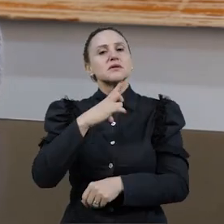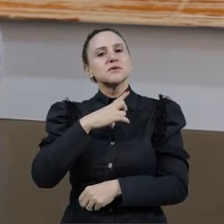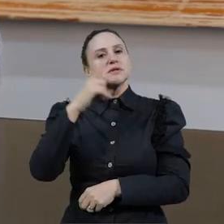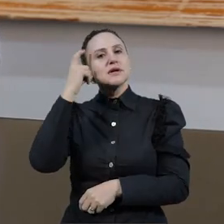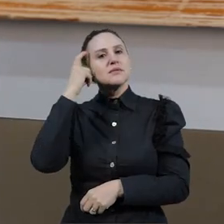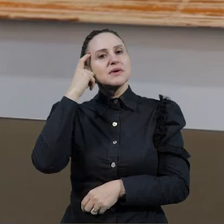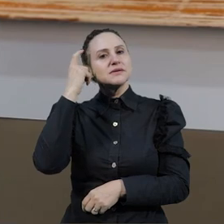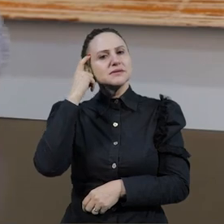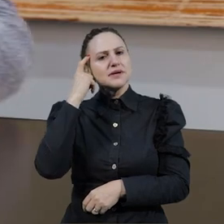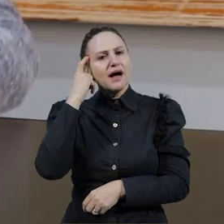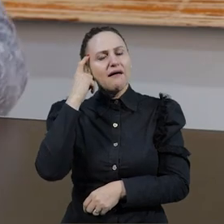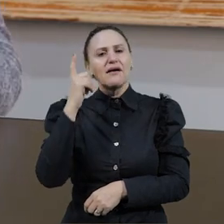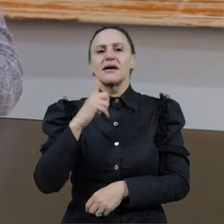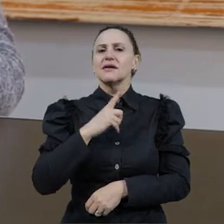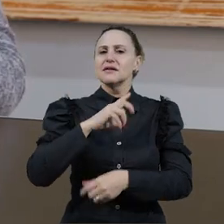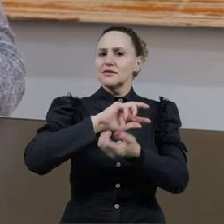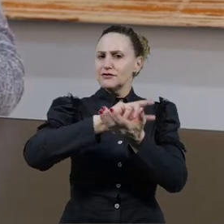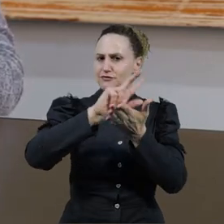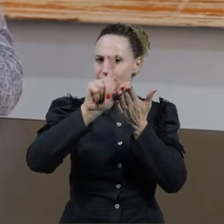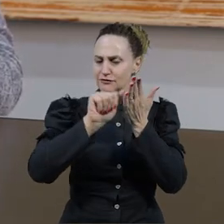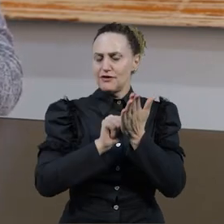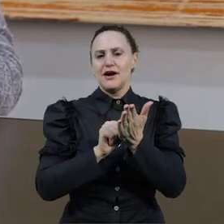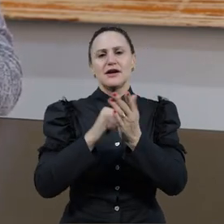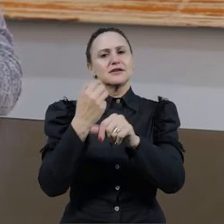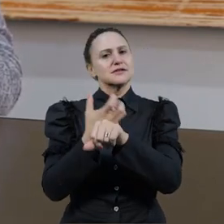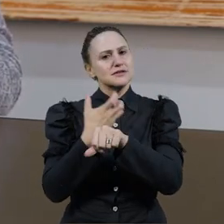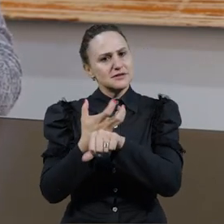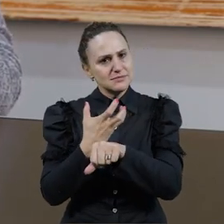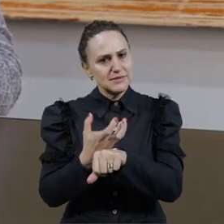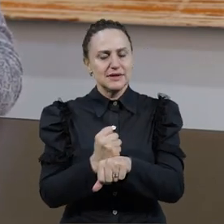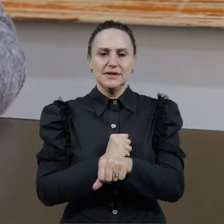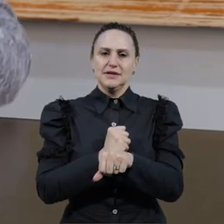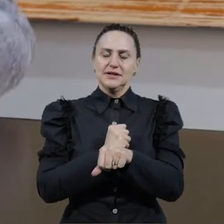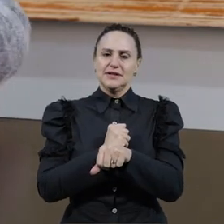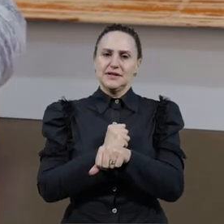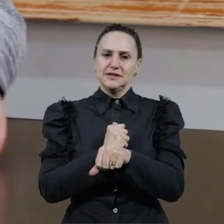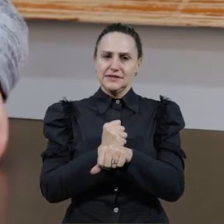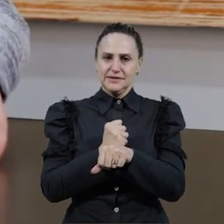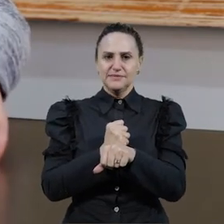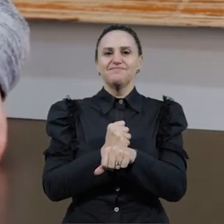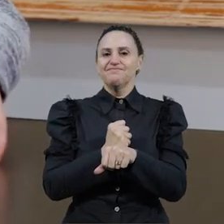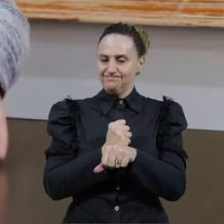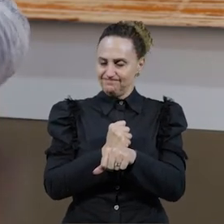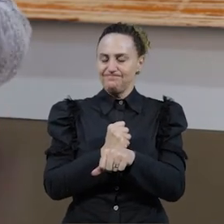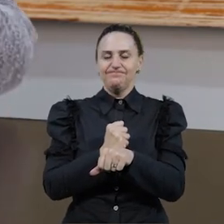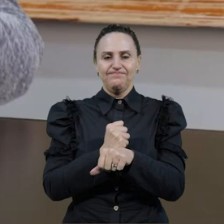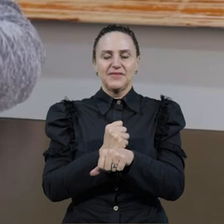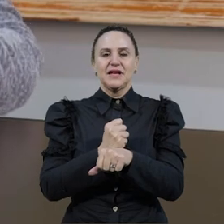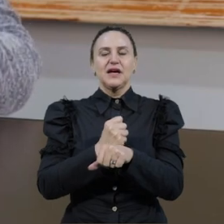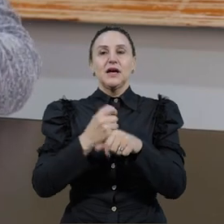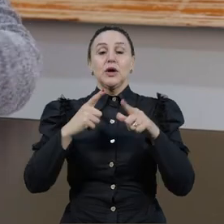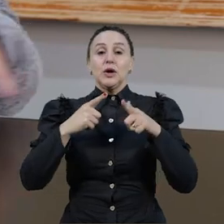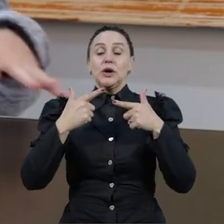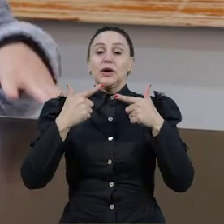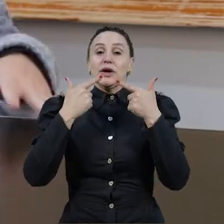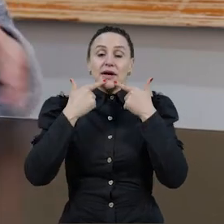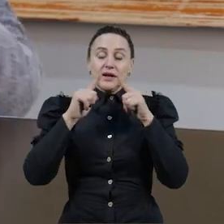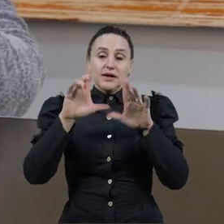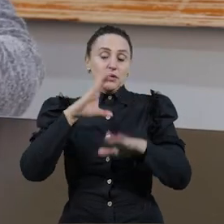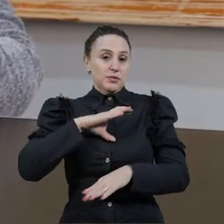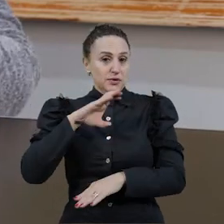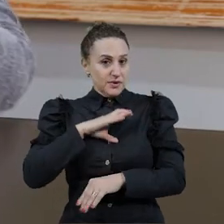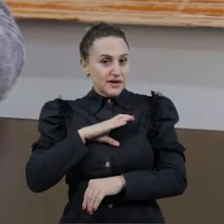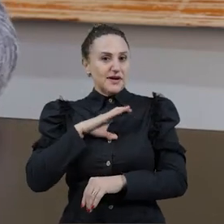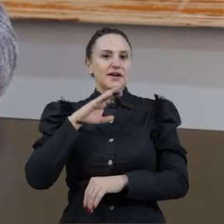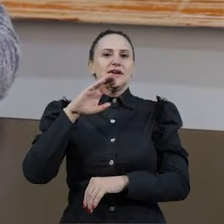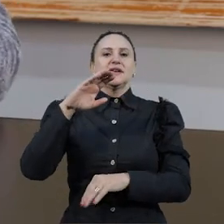nós temos várias disciplinas dentro dos anos iniciais do ensino fundamental. ensino de língua portuguesa, matemática, história,